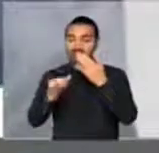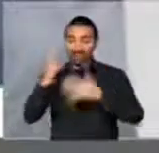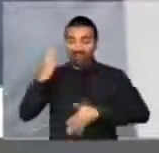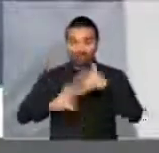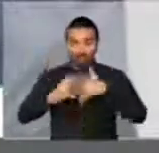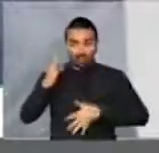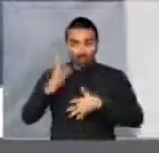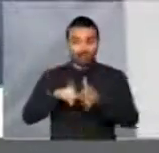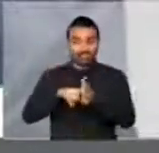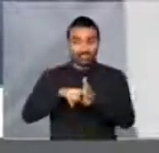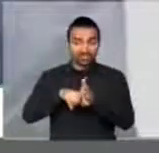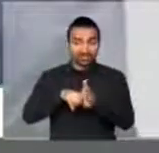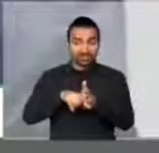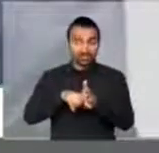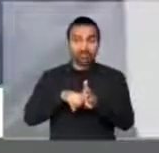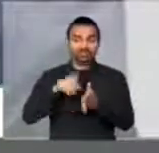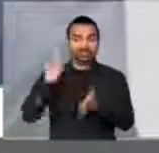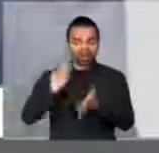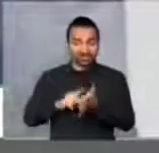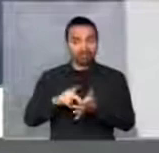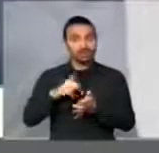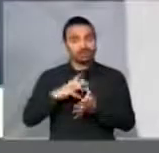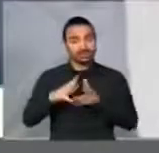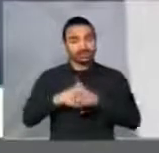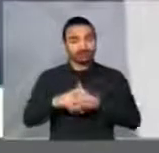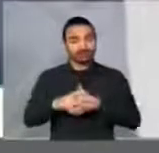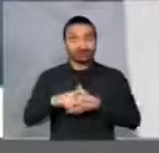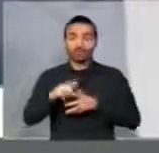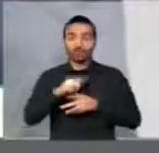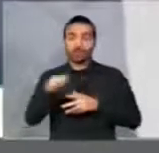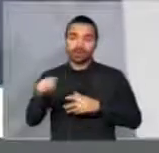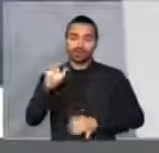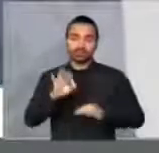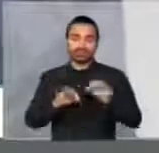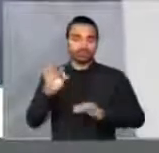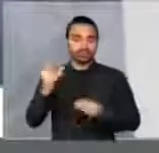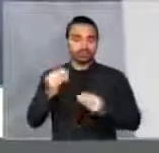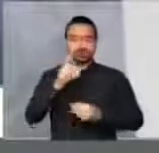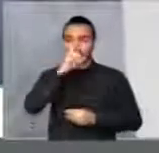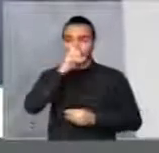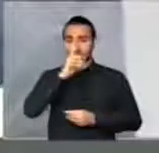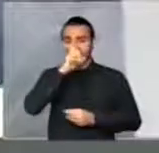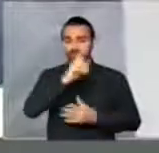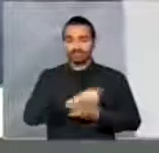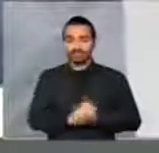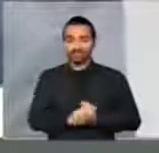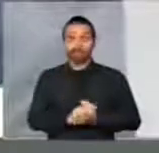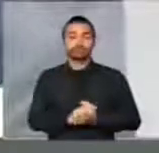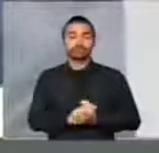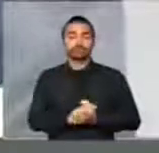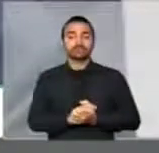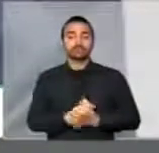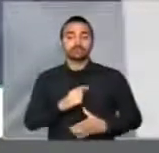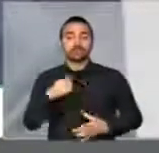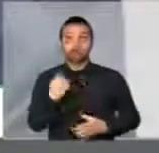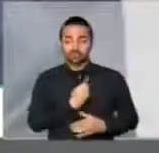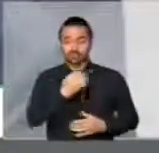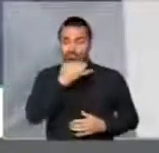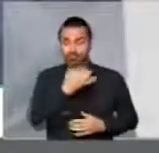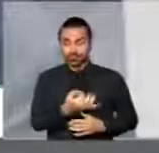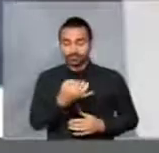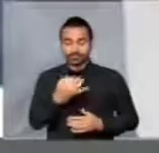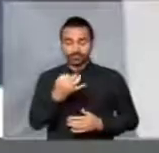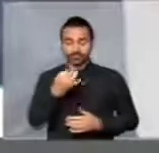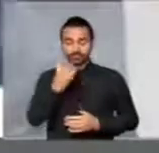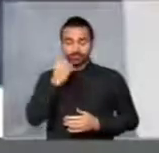investigações realmente está obstruindo a justiça, isso é gravíssimo. Na nossa visão, nossa, dos parlamentares que lá